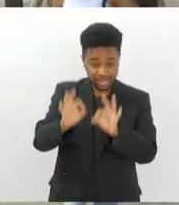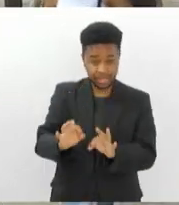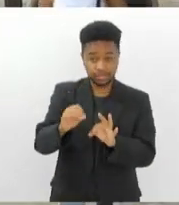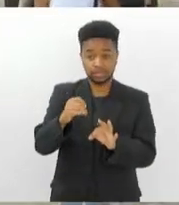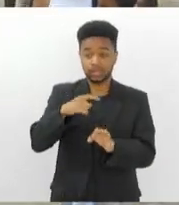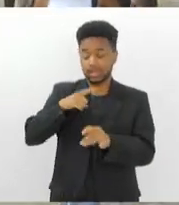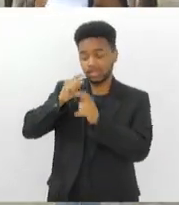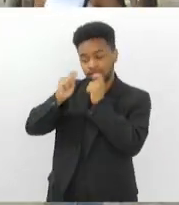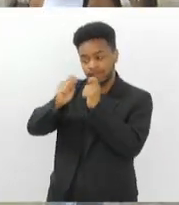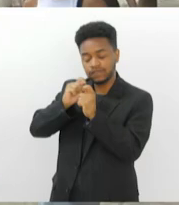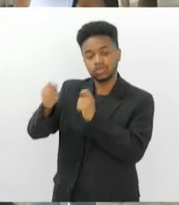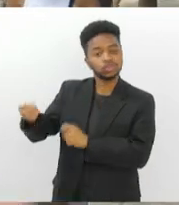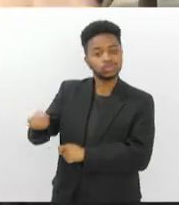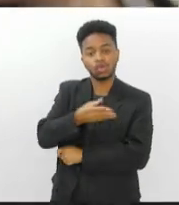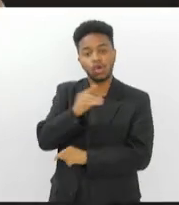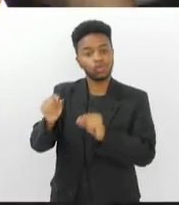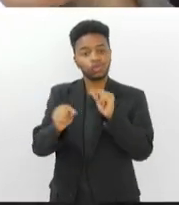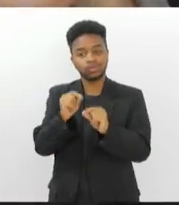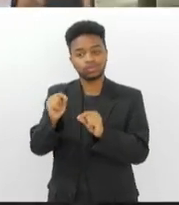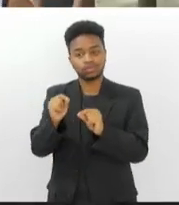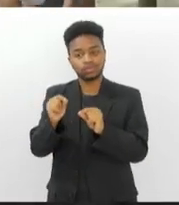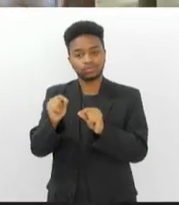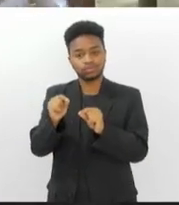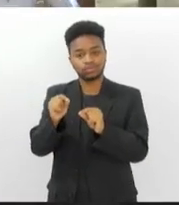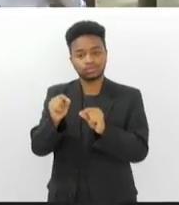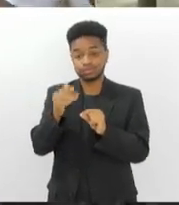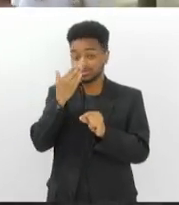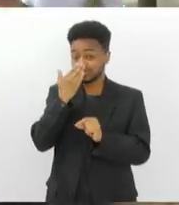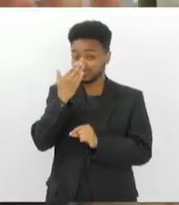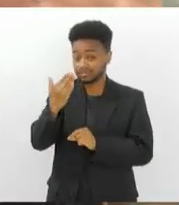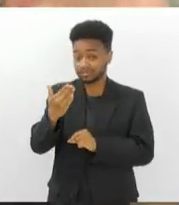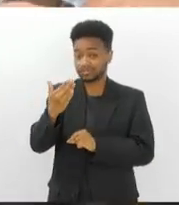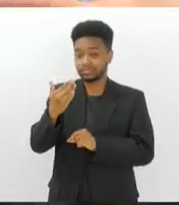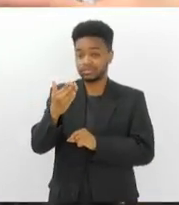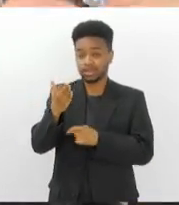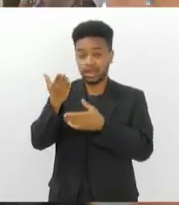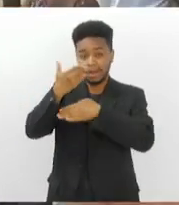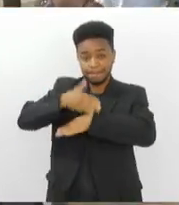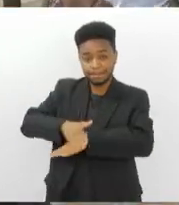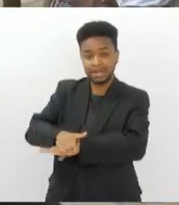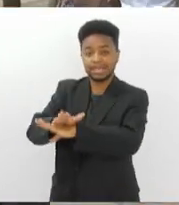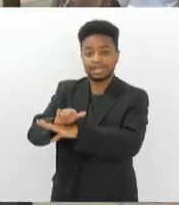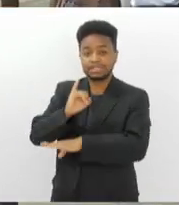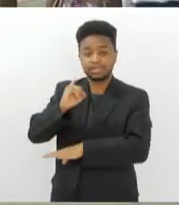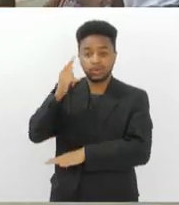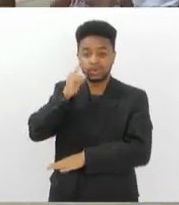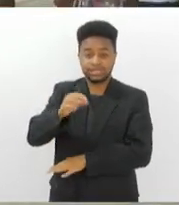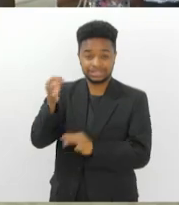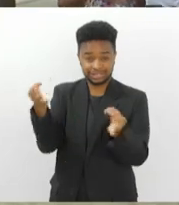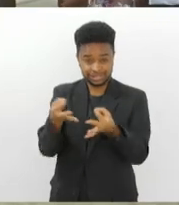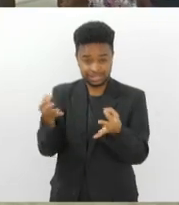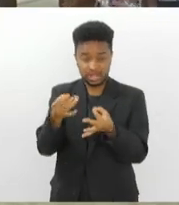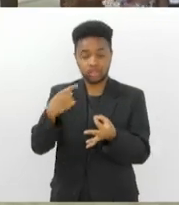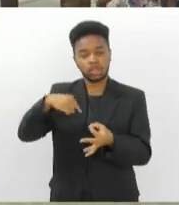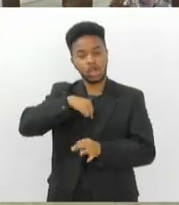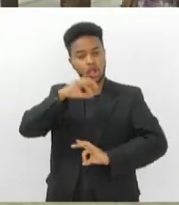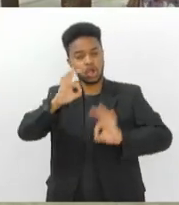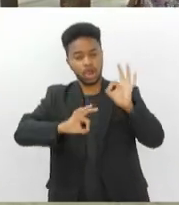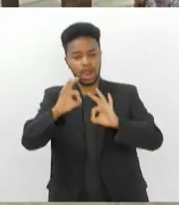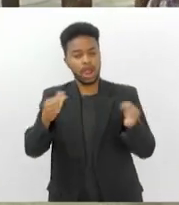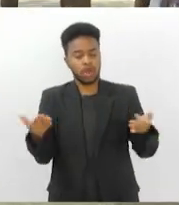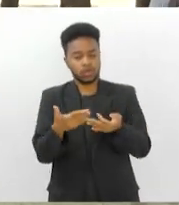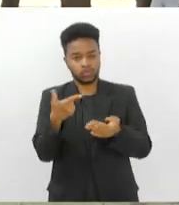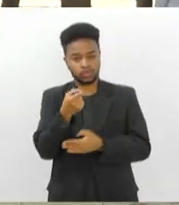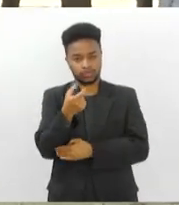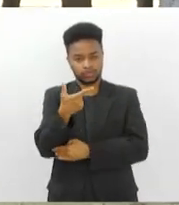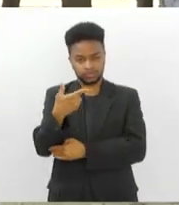entrevista, com muito carinho, vai ser em frente a uma baleia, que se tudo der certo, nós vamos montar ainda este ano. E,